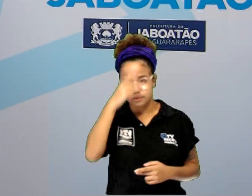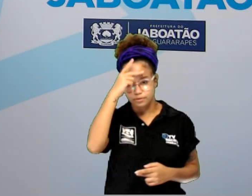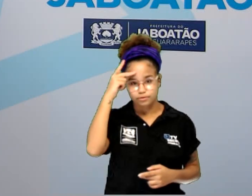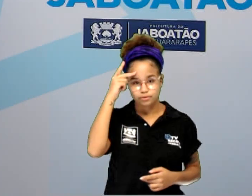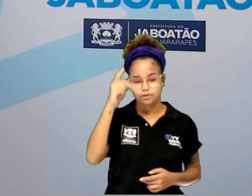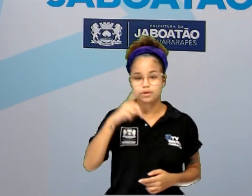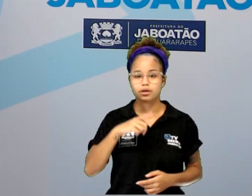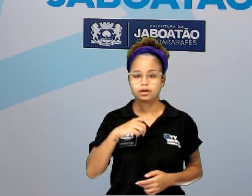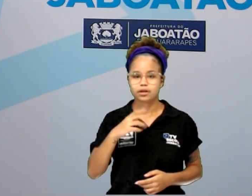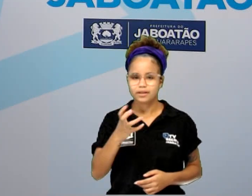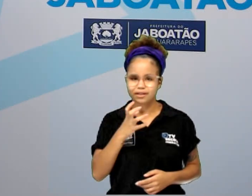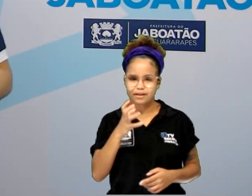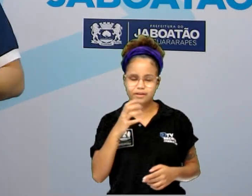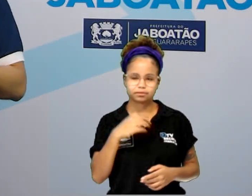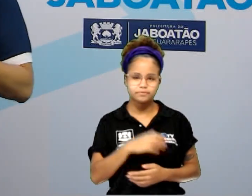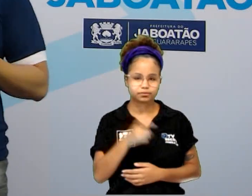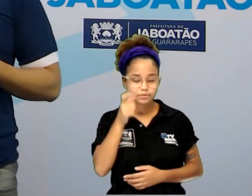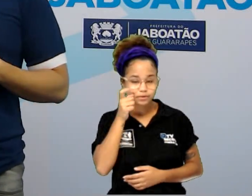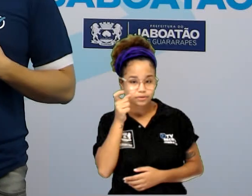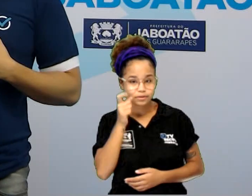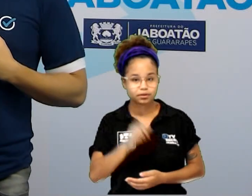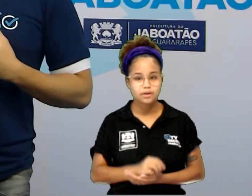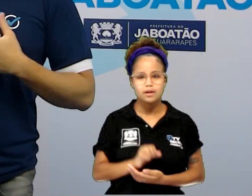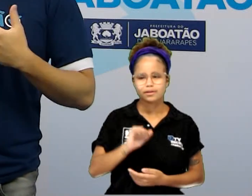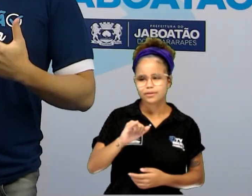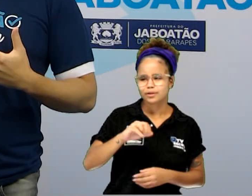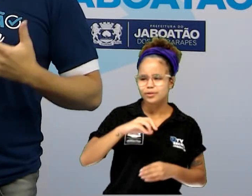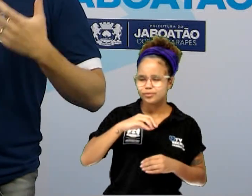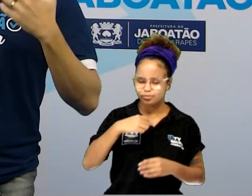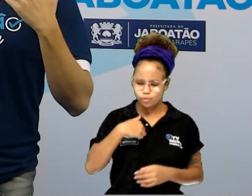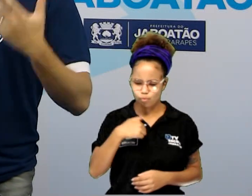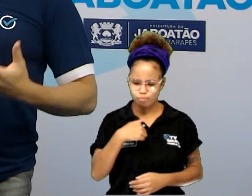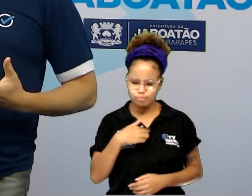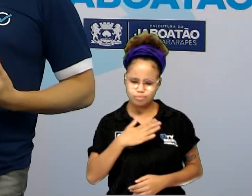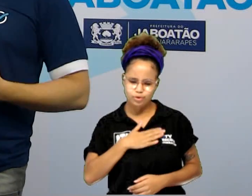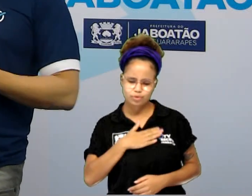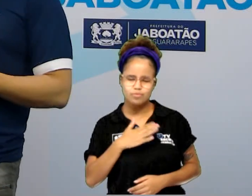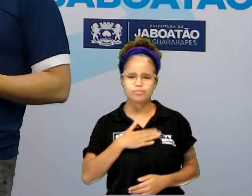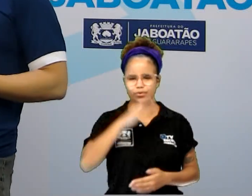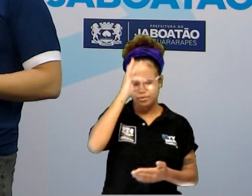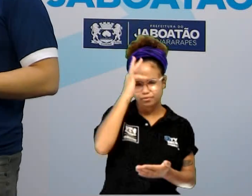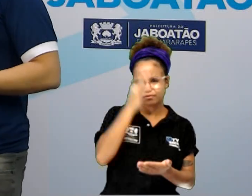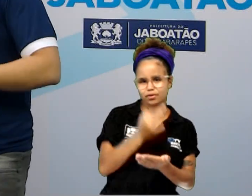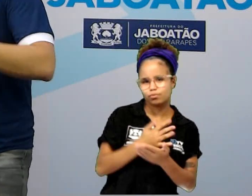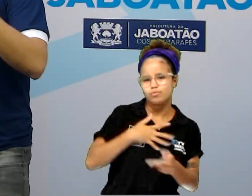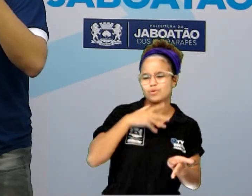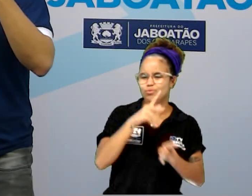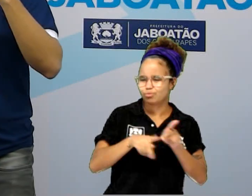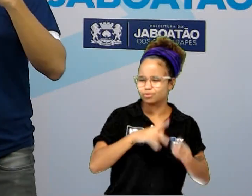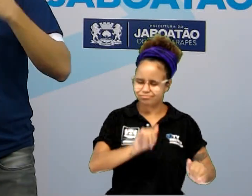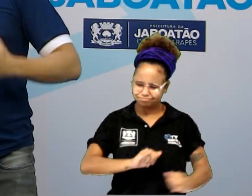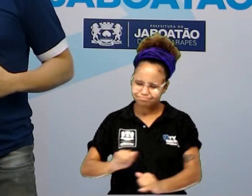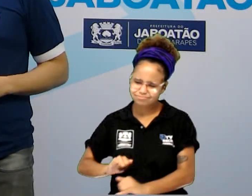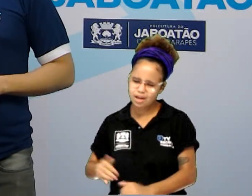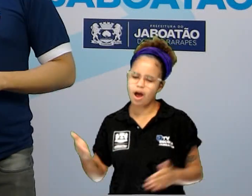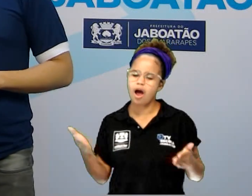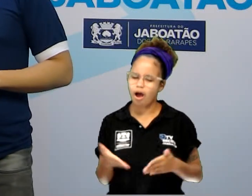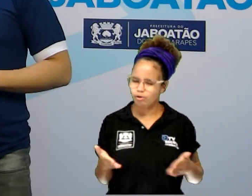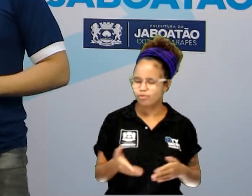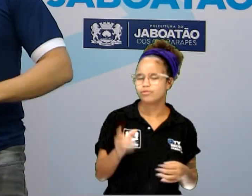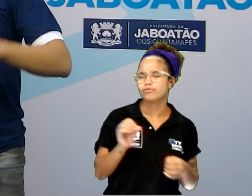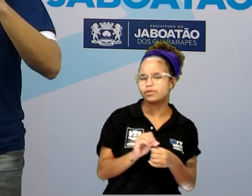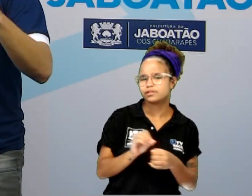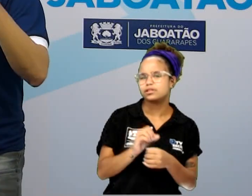Pois bem, se mexeram comigo, com a velha e fiel fé do meu povo sofrido, então agora eu vou sacanear.